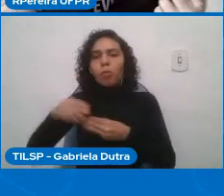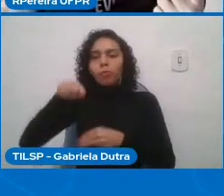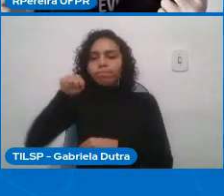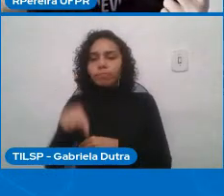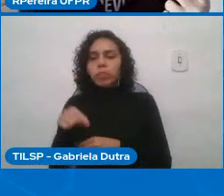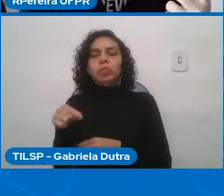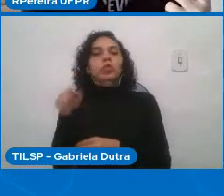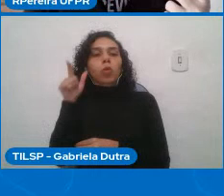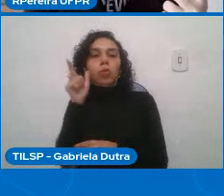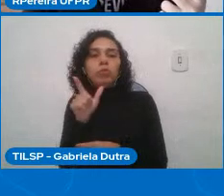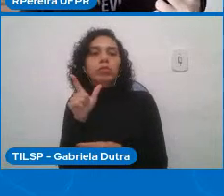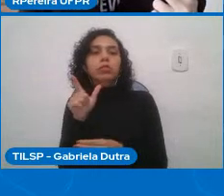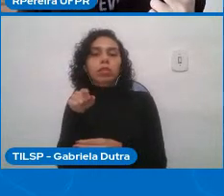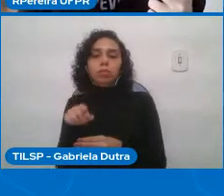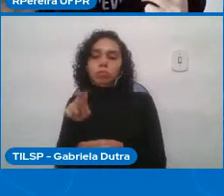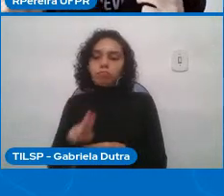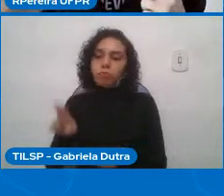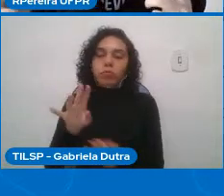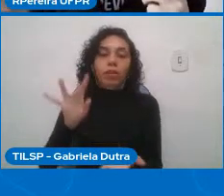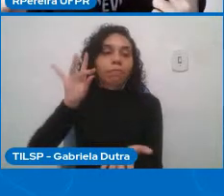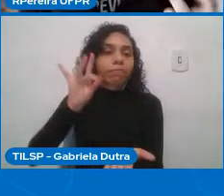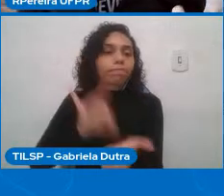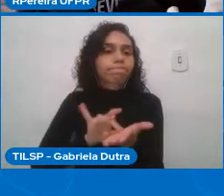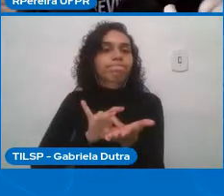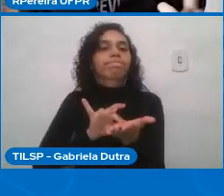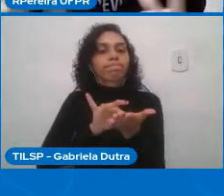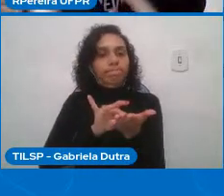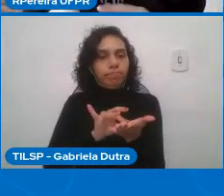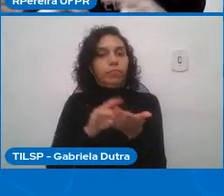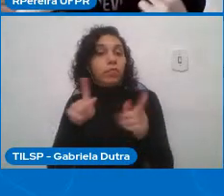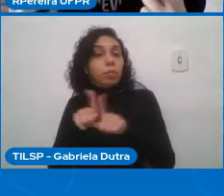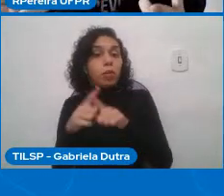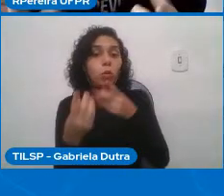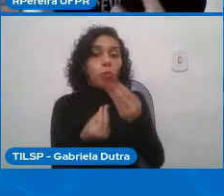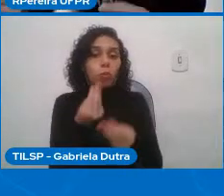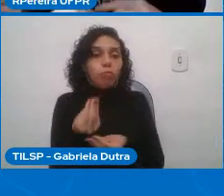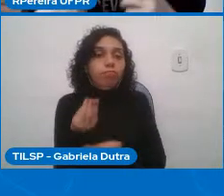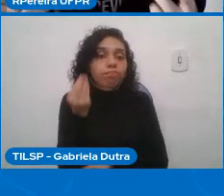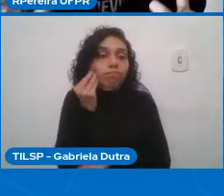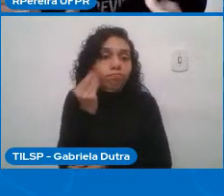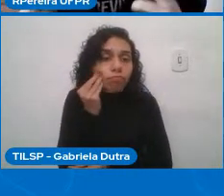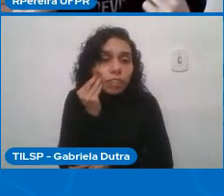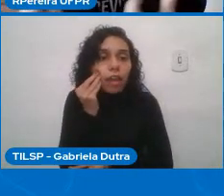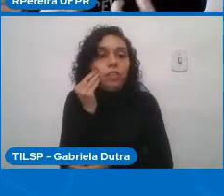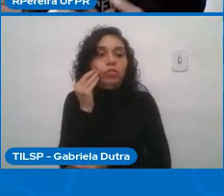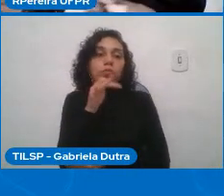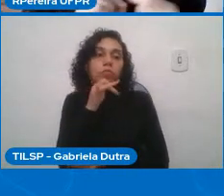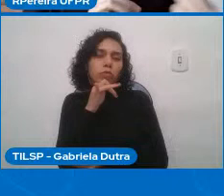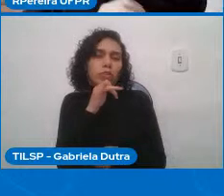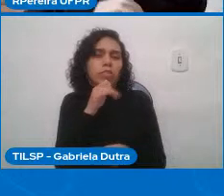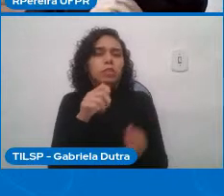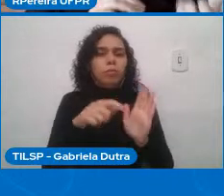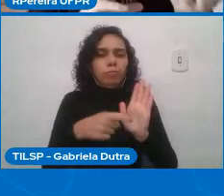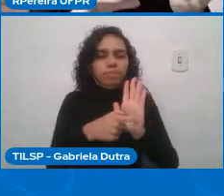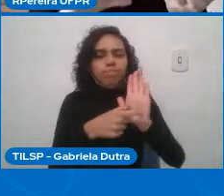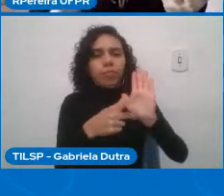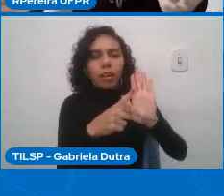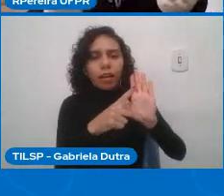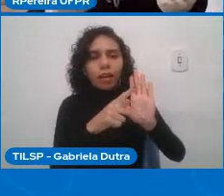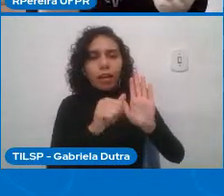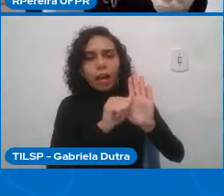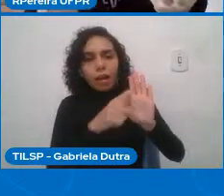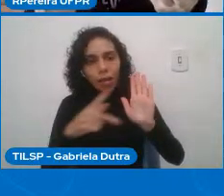e analisar e testar se esse produto se esse software se essa solução realmente